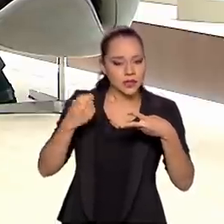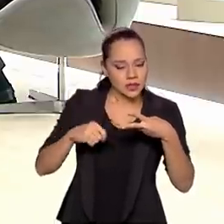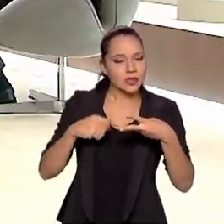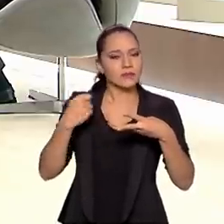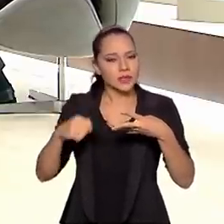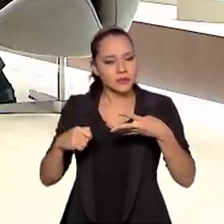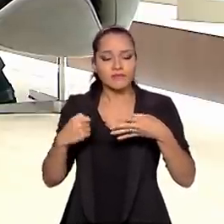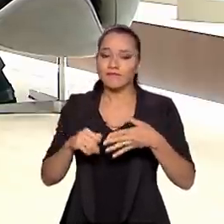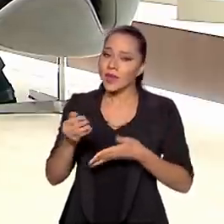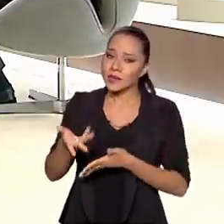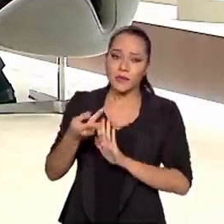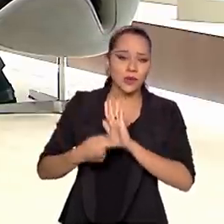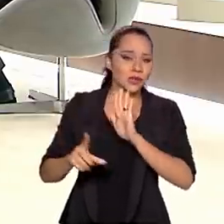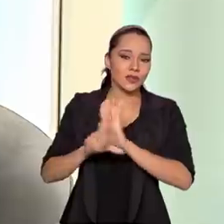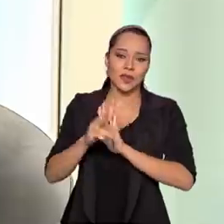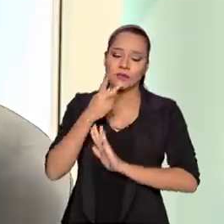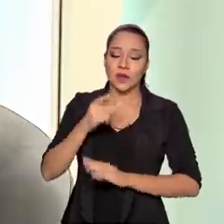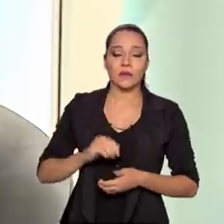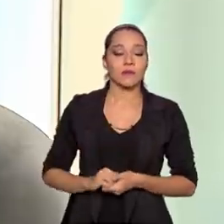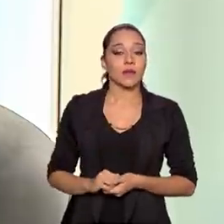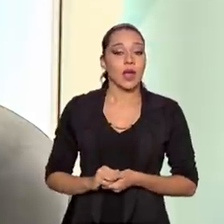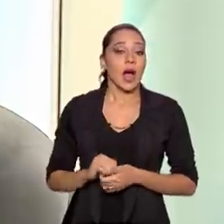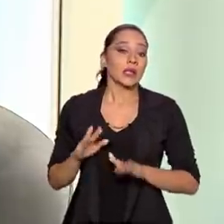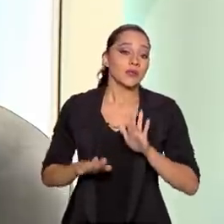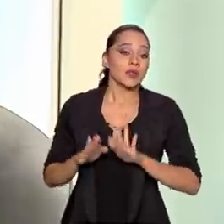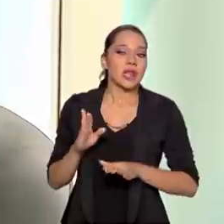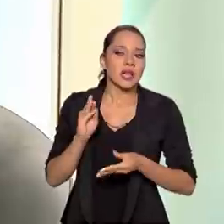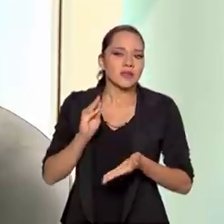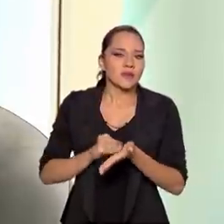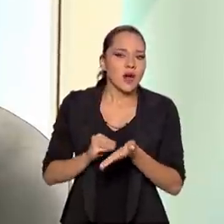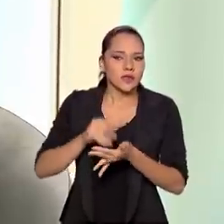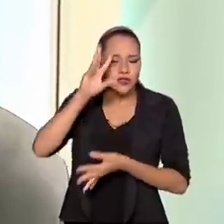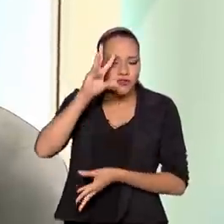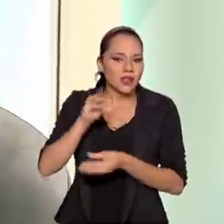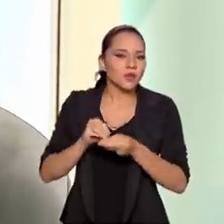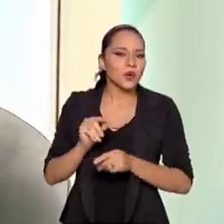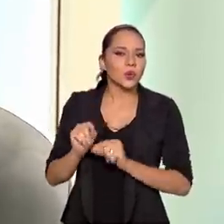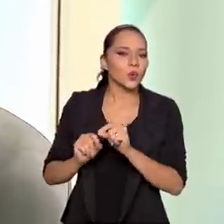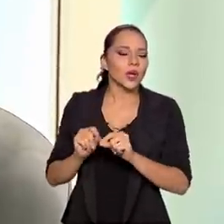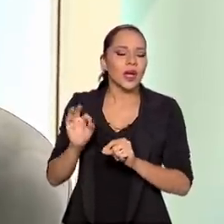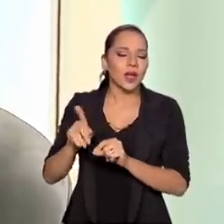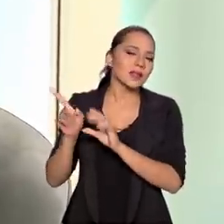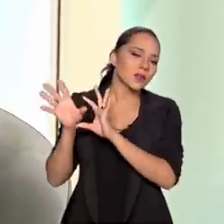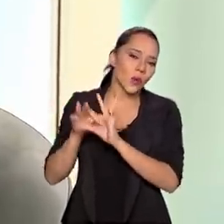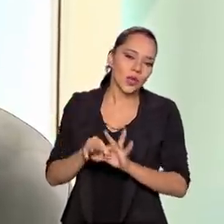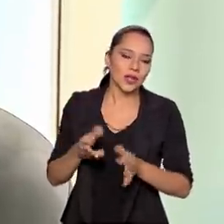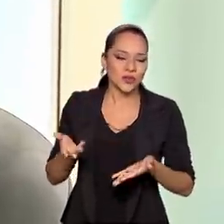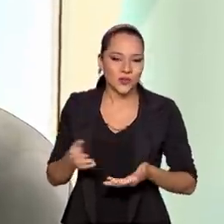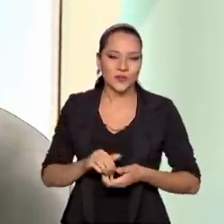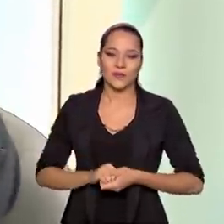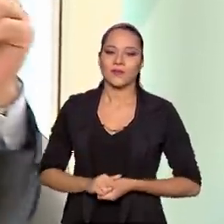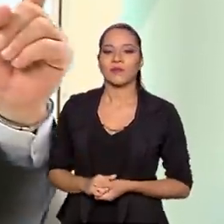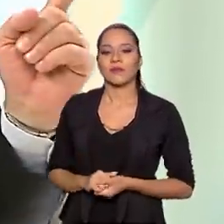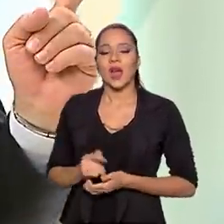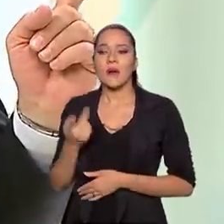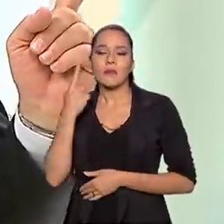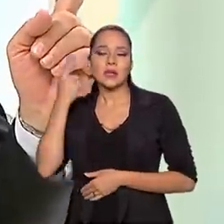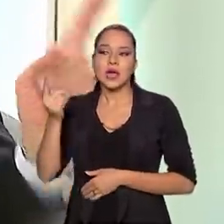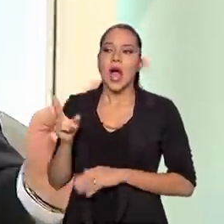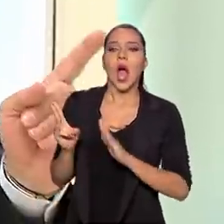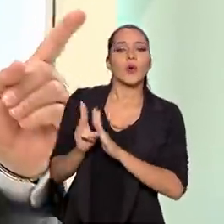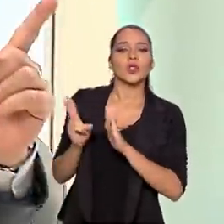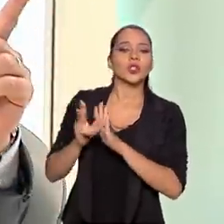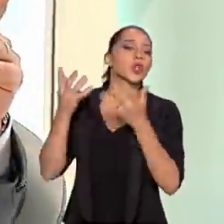que esse projeto de lei trata. E as incompreensões, elas vêm muito exatamente nesse contexto. O